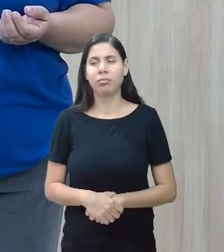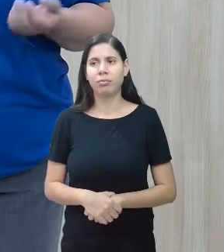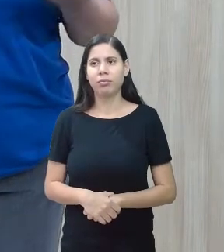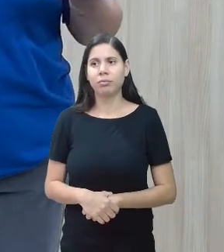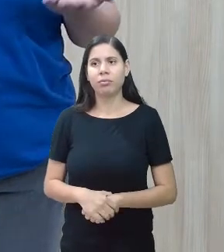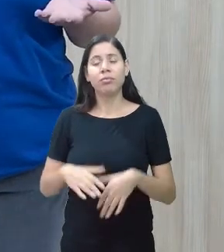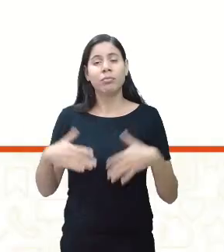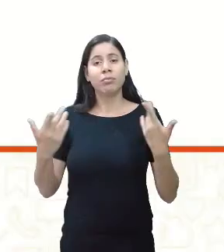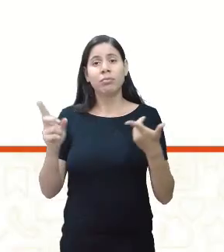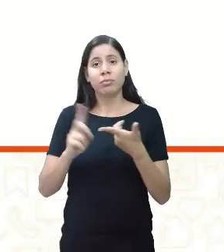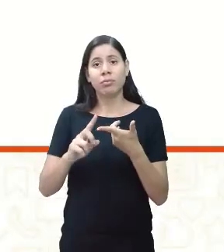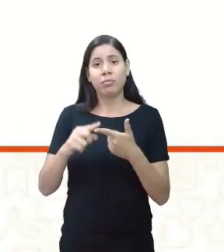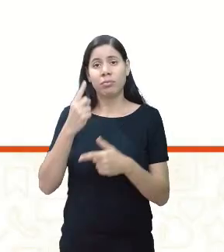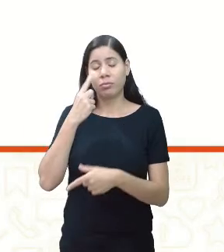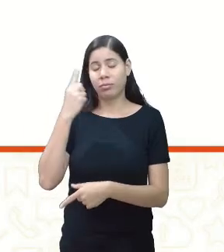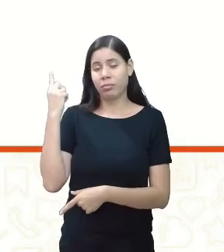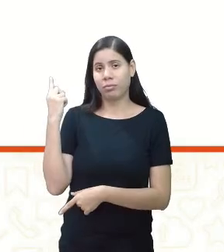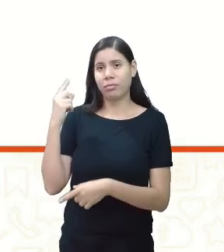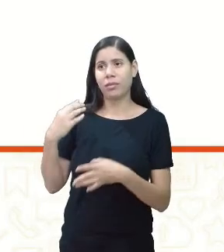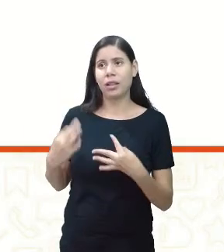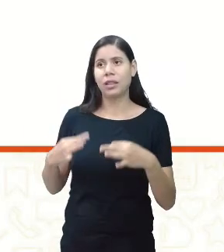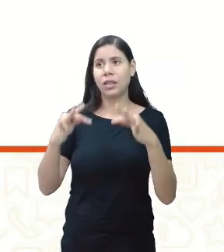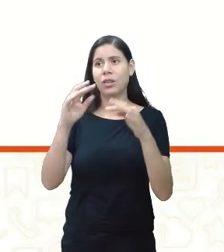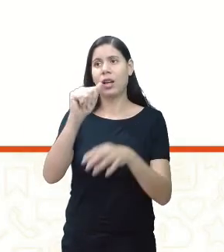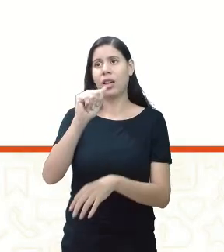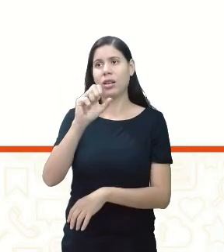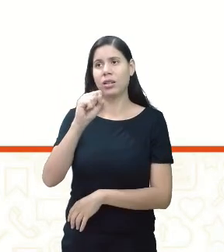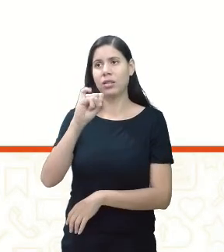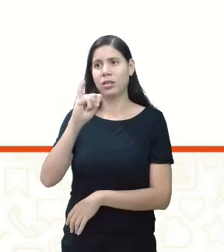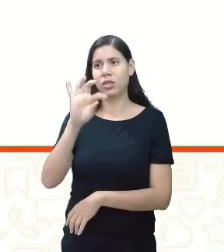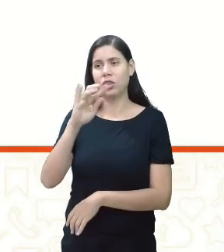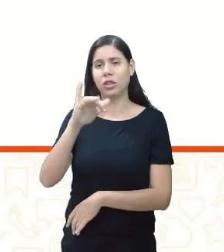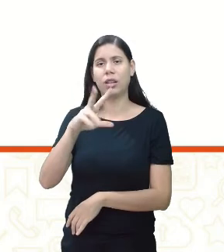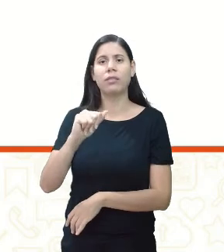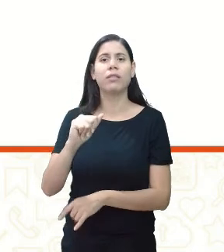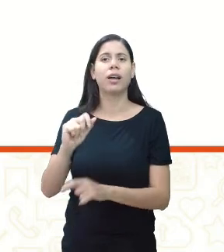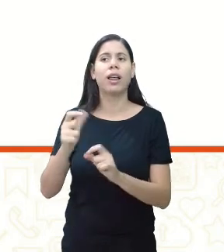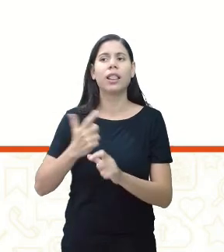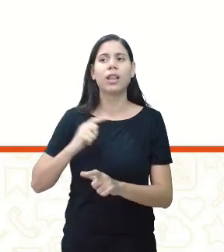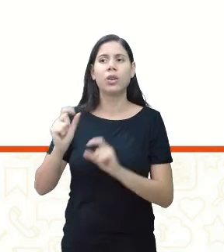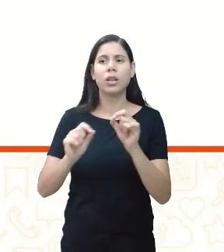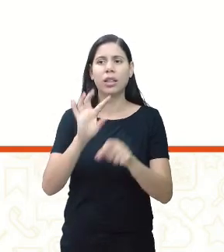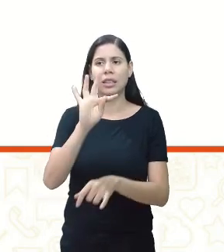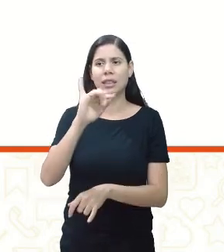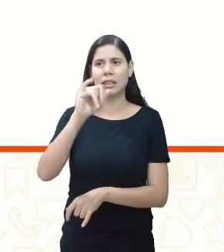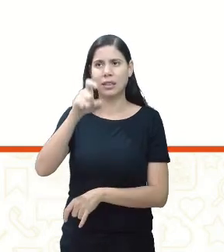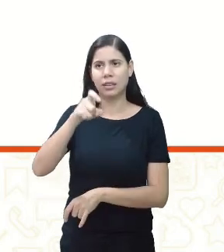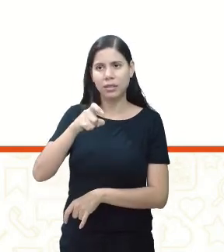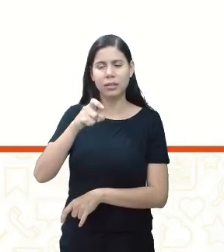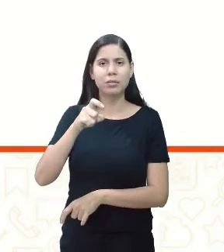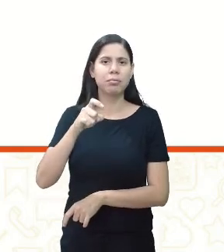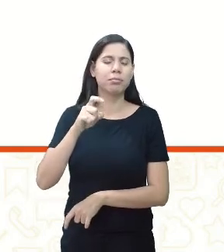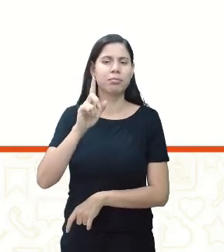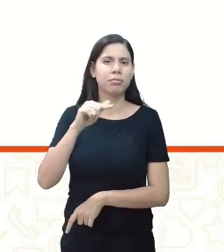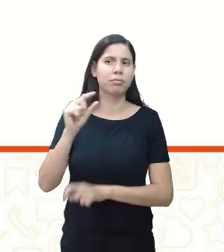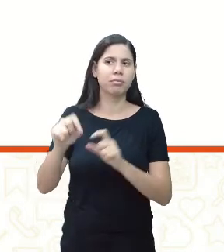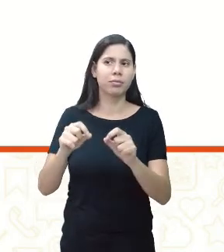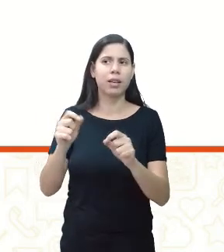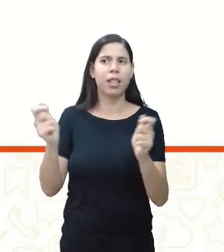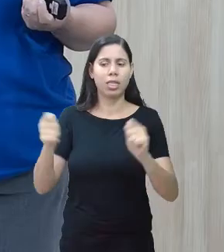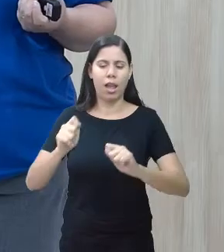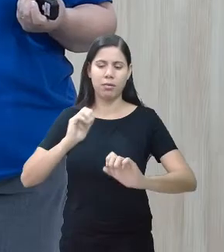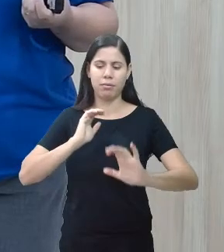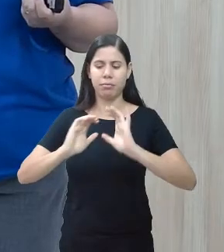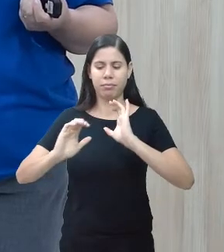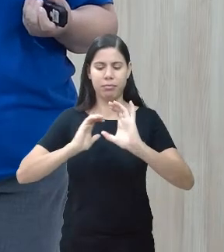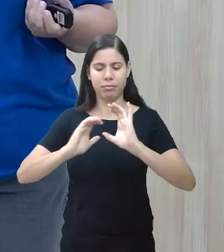E temos aqui a tecnologia assistiva, tem o TICS também, que serve também para se